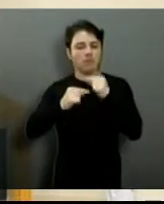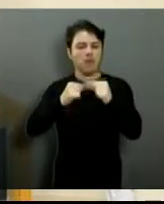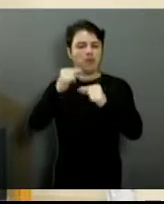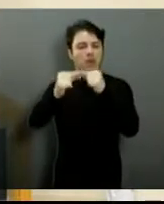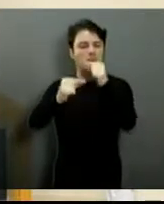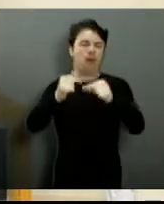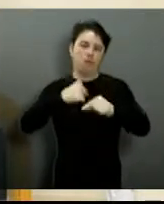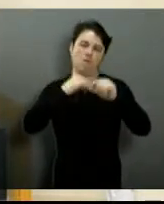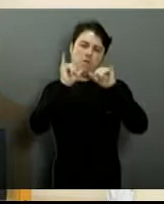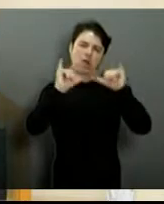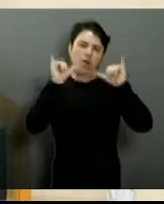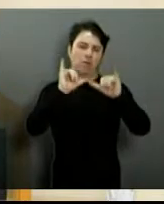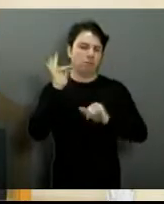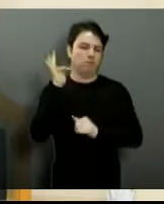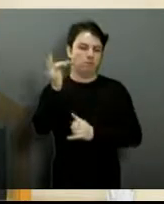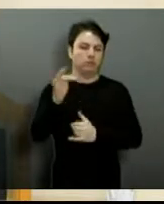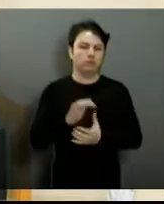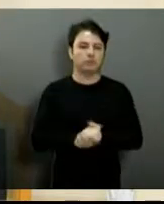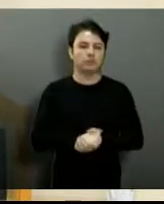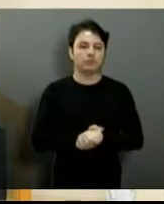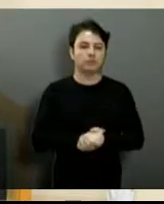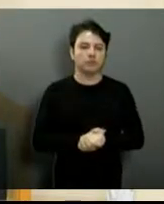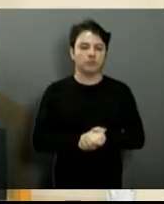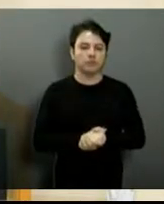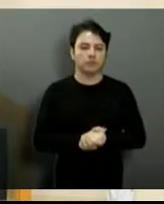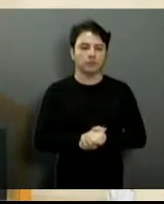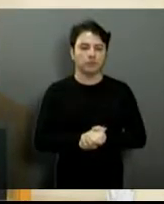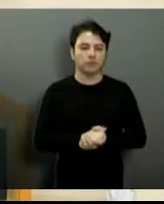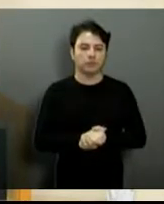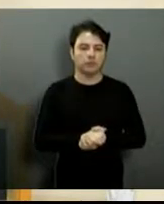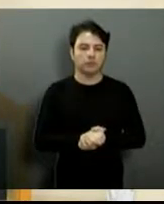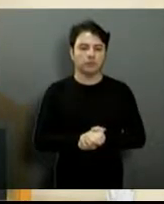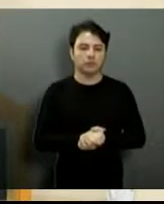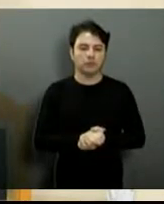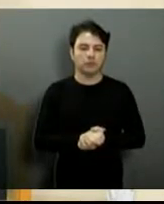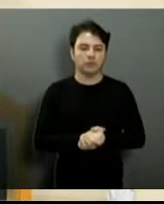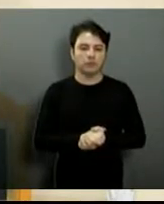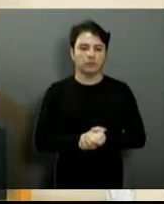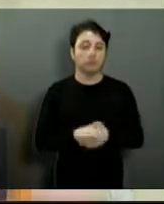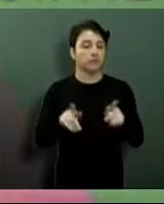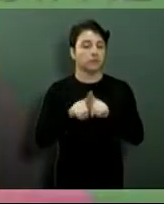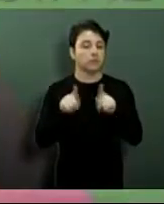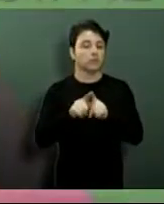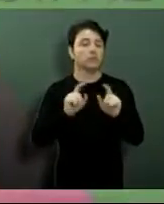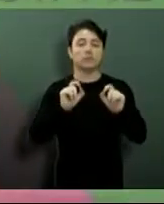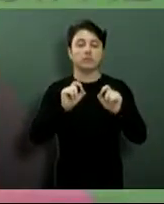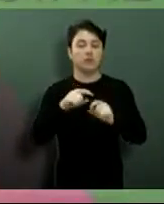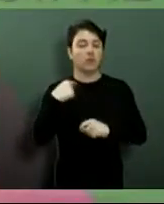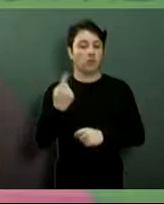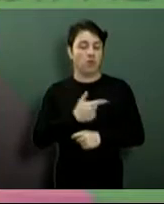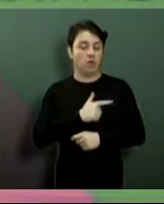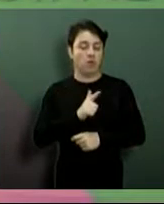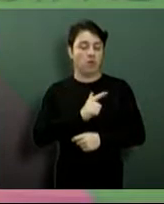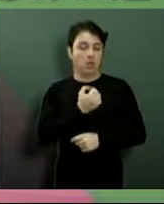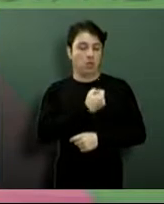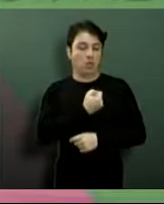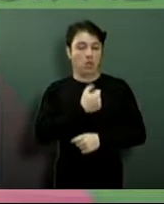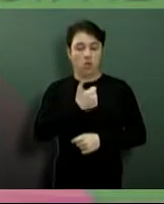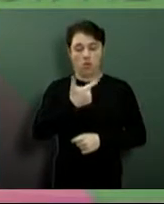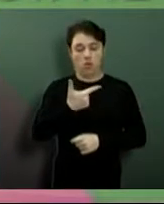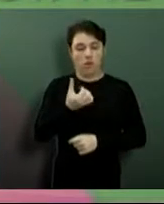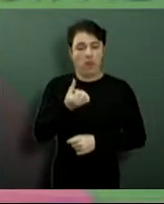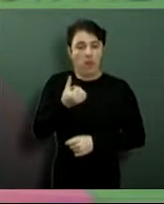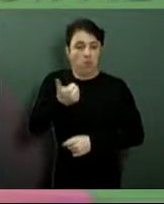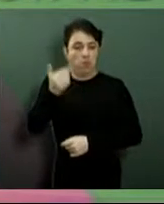o nosso projeto de lei. Um outro destaque também é a nossa indicação, número 1261, de